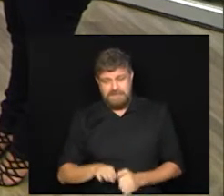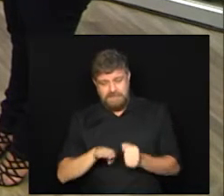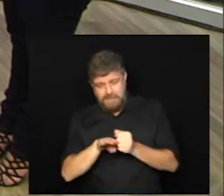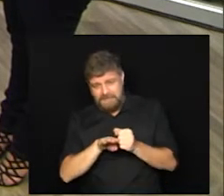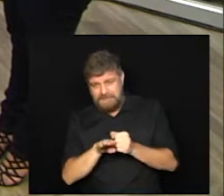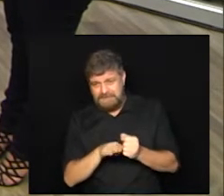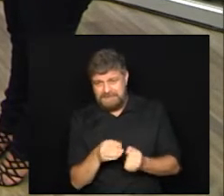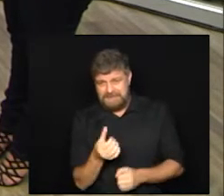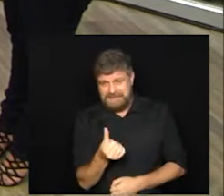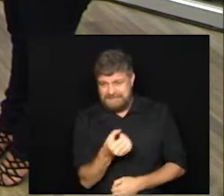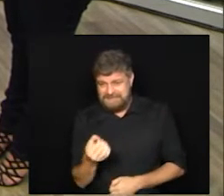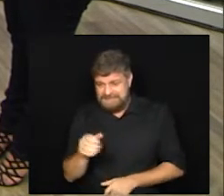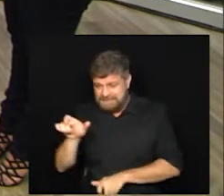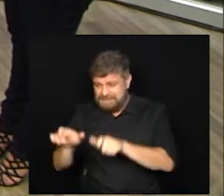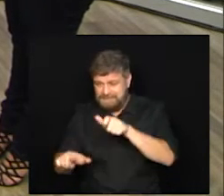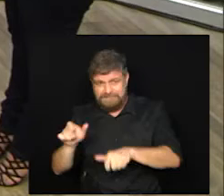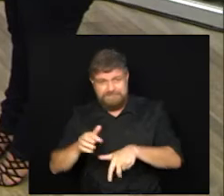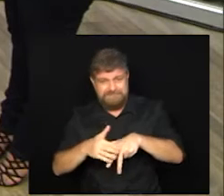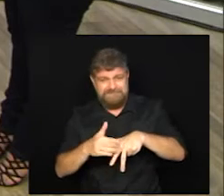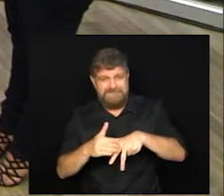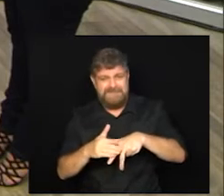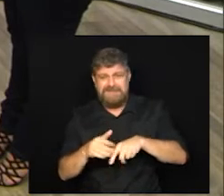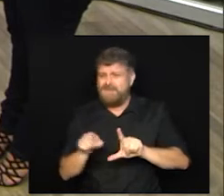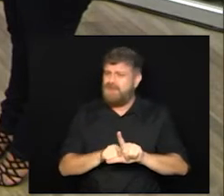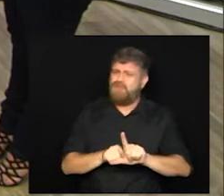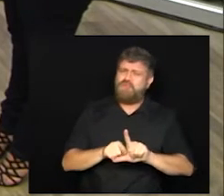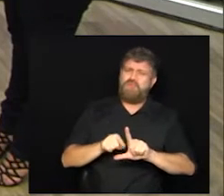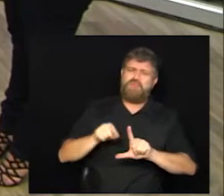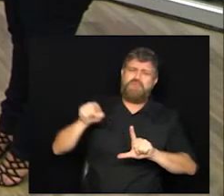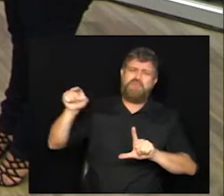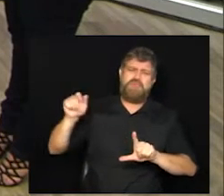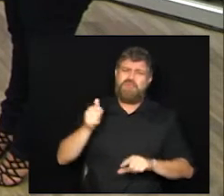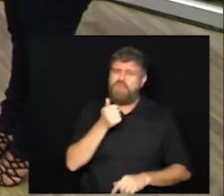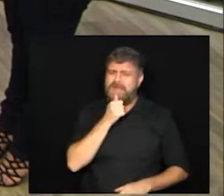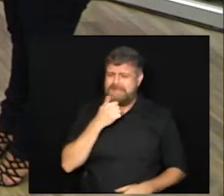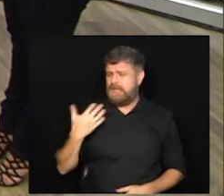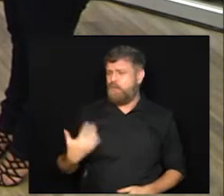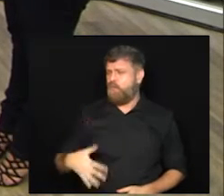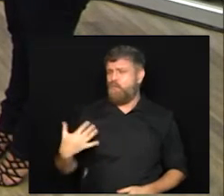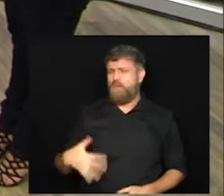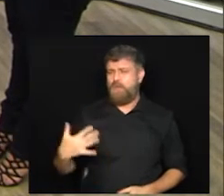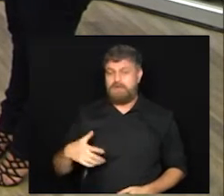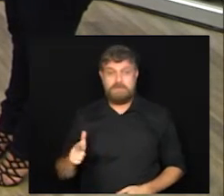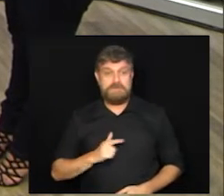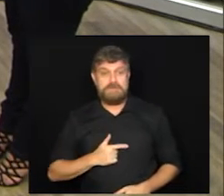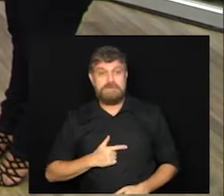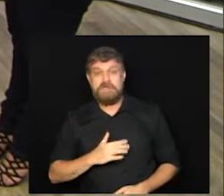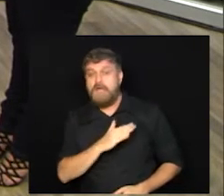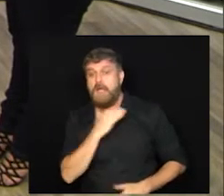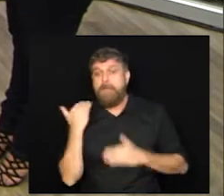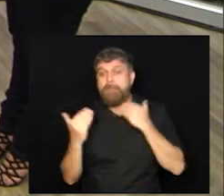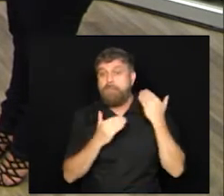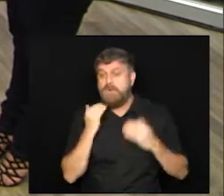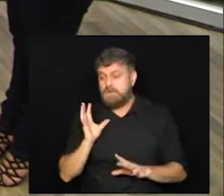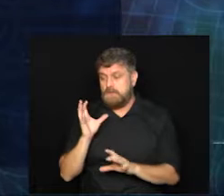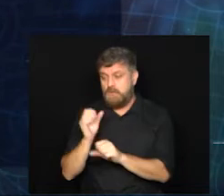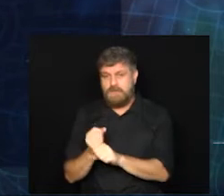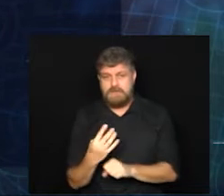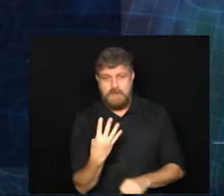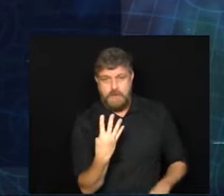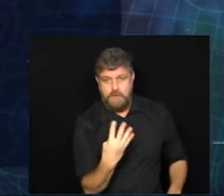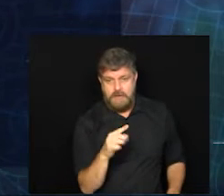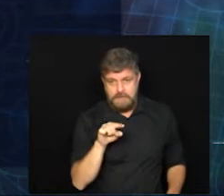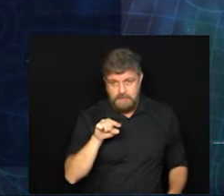de 600 casos por dia... Continua muito alto. Muito alto ainda. A gente vai falar agora dos óbitos na RMC. São 4